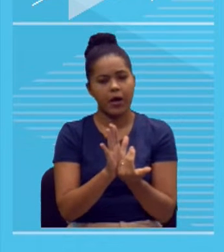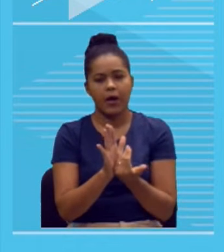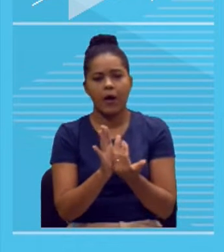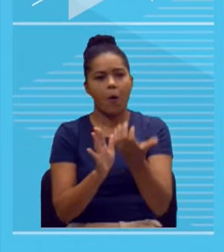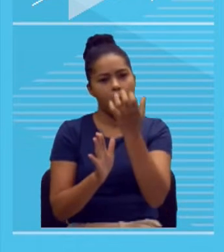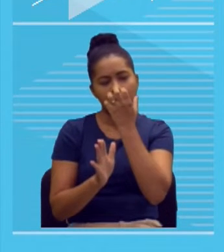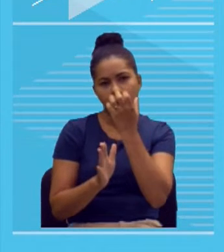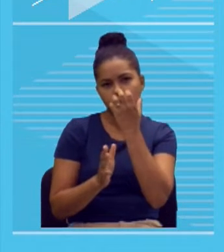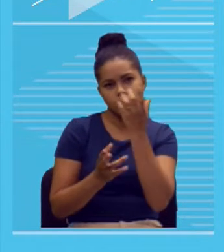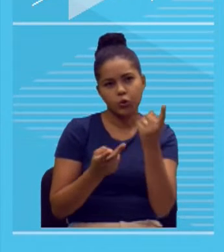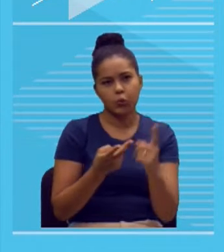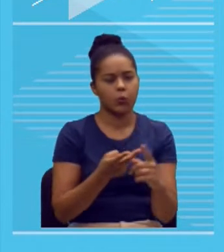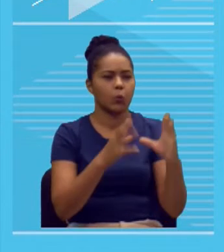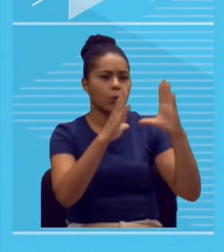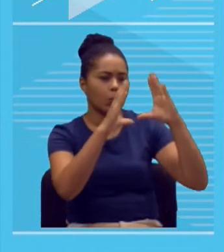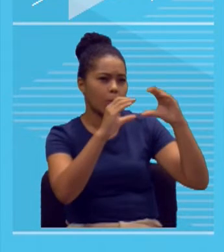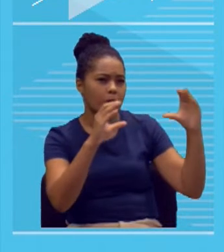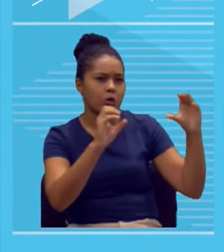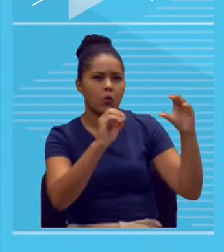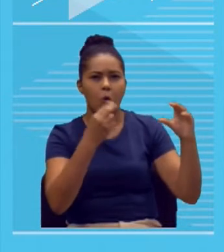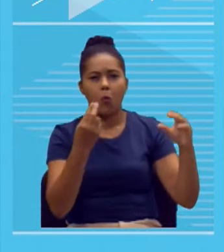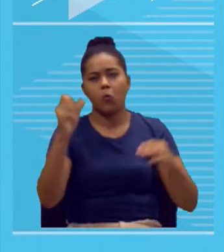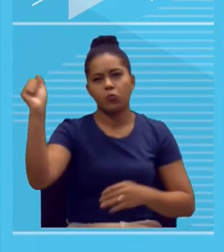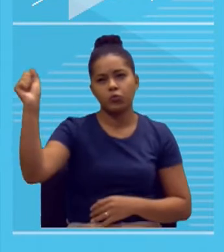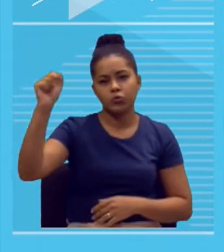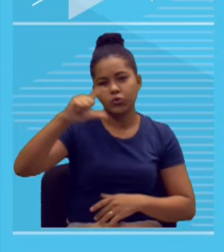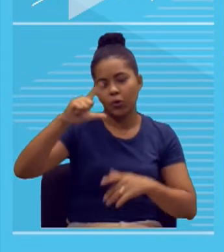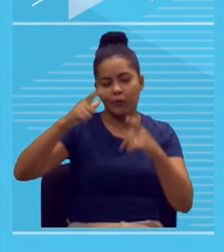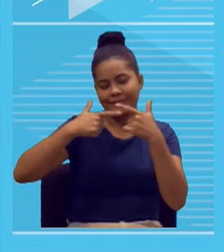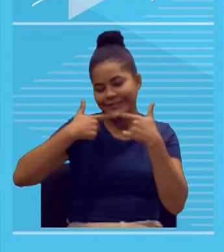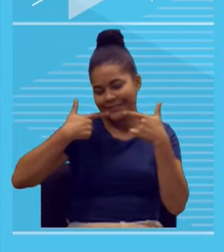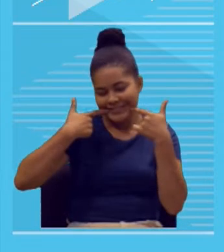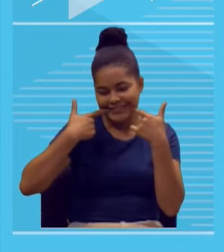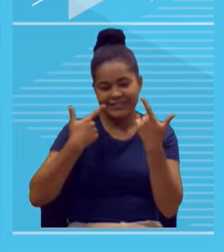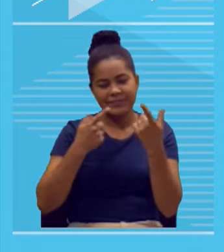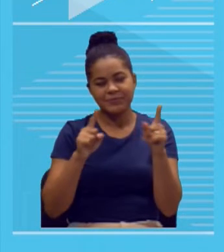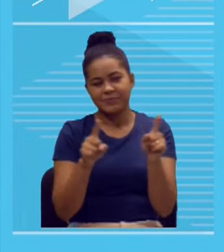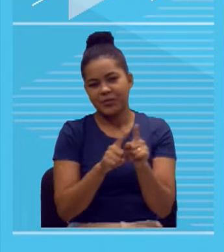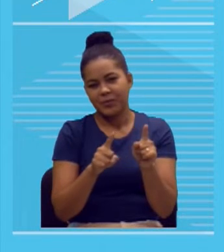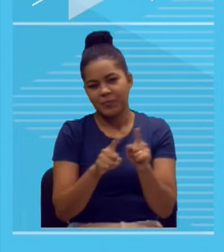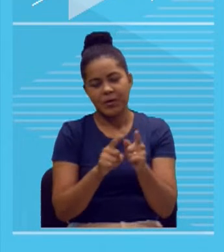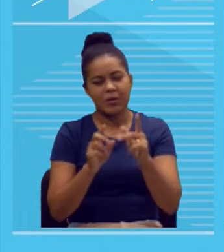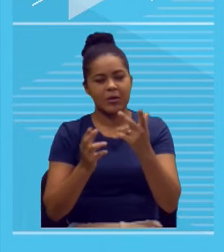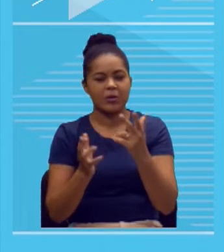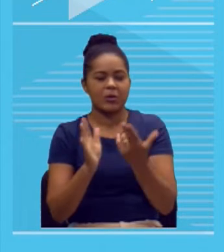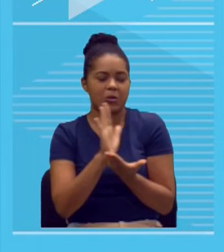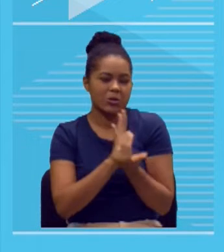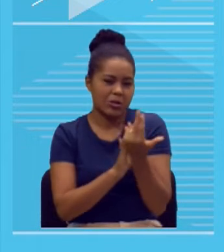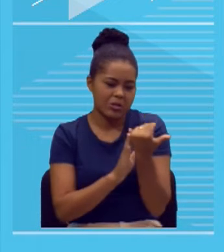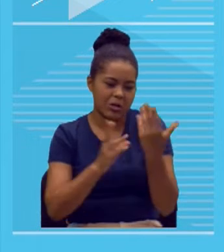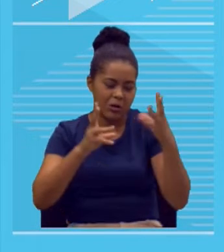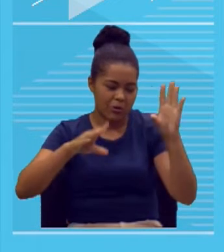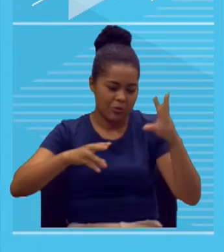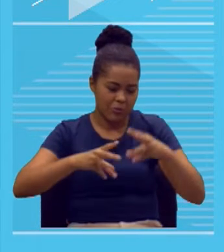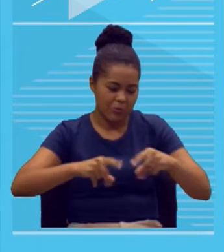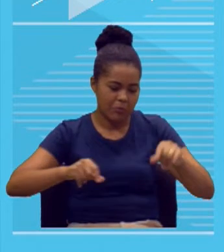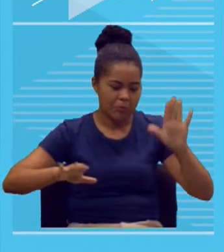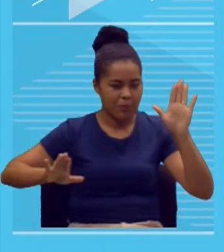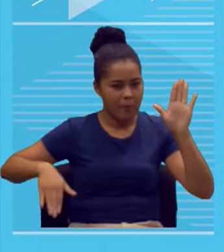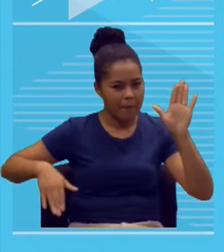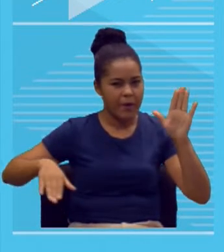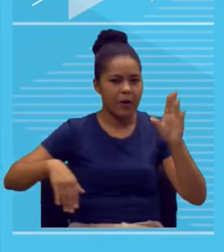desenhar uma nuvem, com o solzinho sorrindo. Resolveu escrever uma praia, resolveu desenhar peixinhos. Bom,